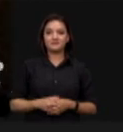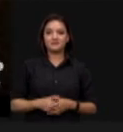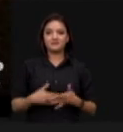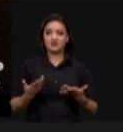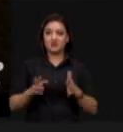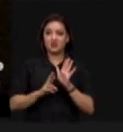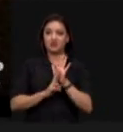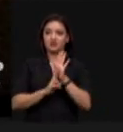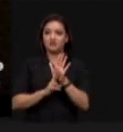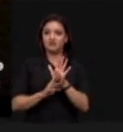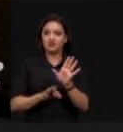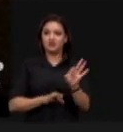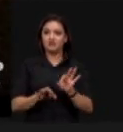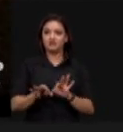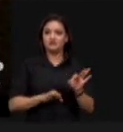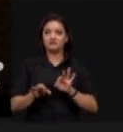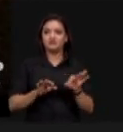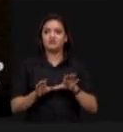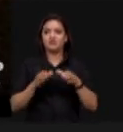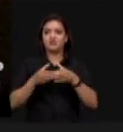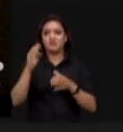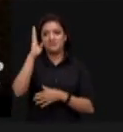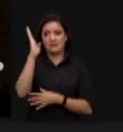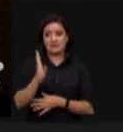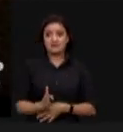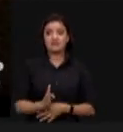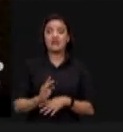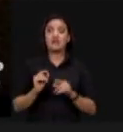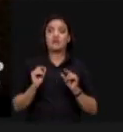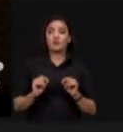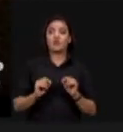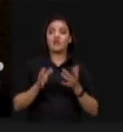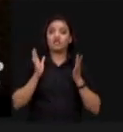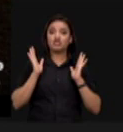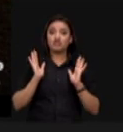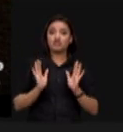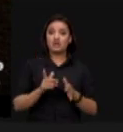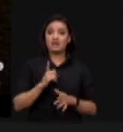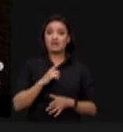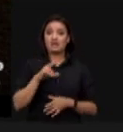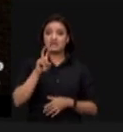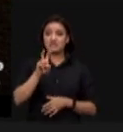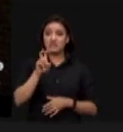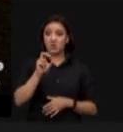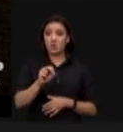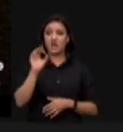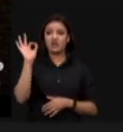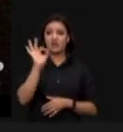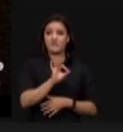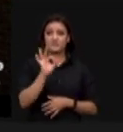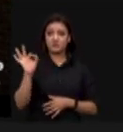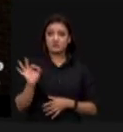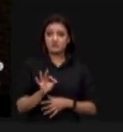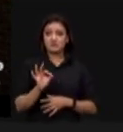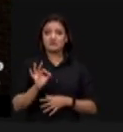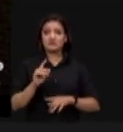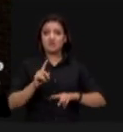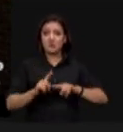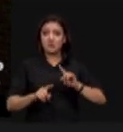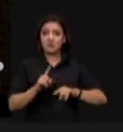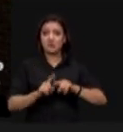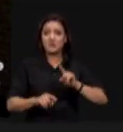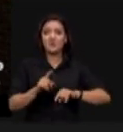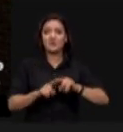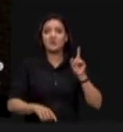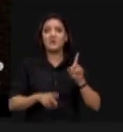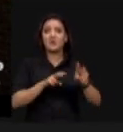Organização das Cooperativas Brasileiras, pelas quais já passa 50% da produção agrícola agropecuária